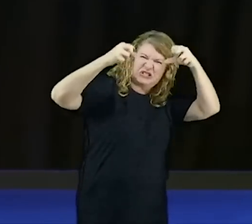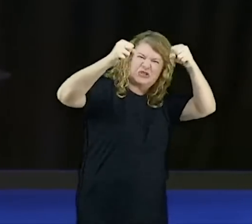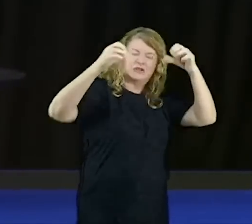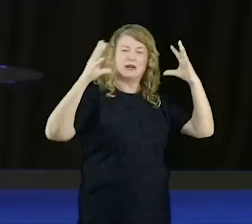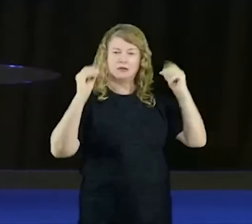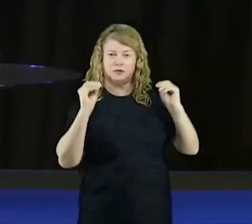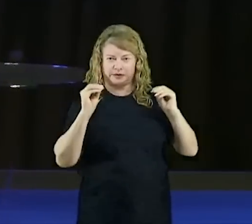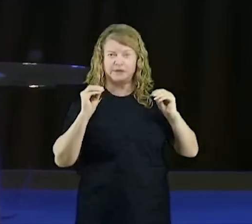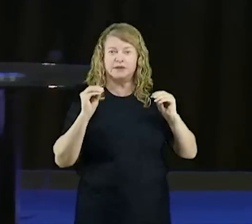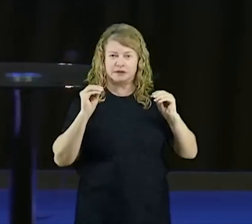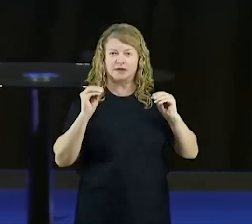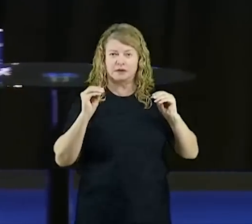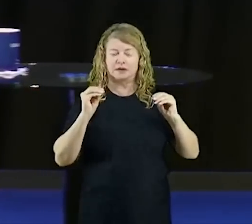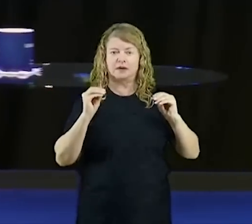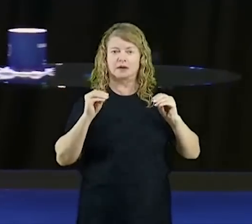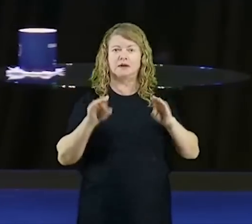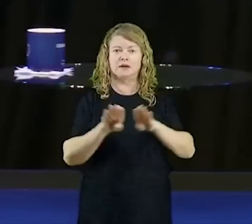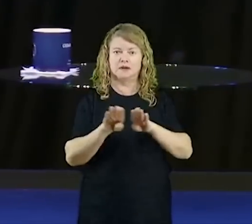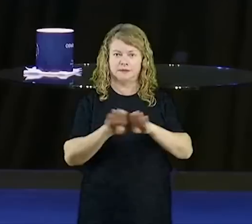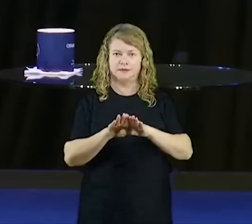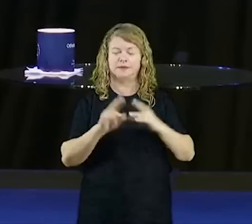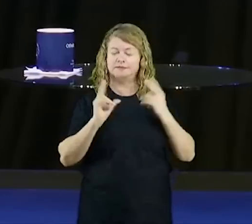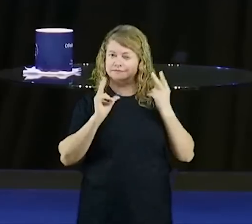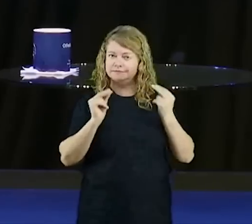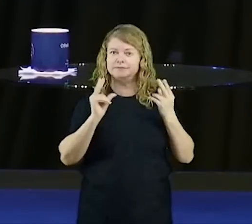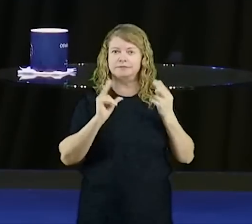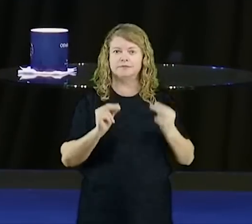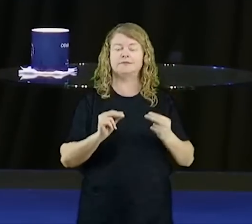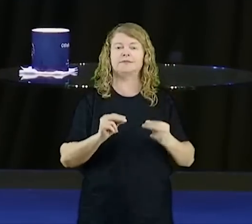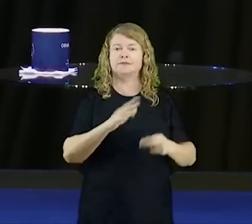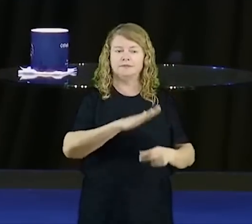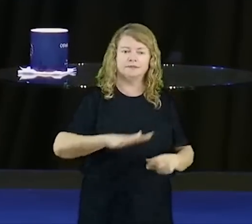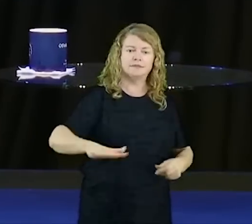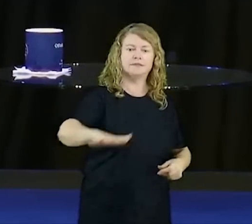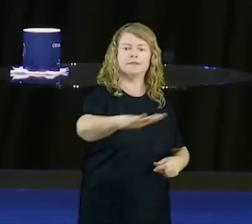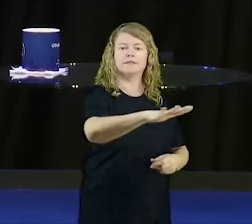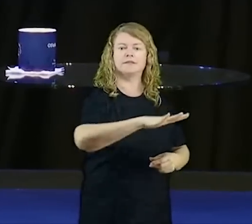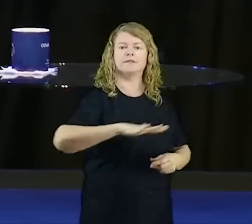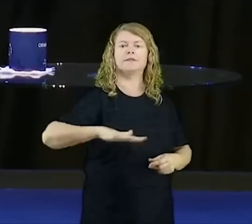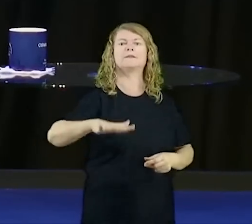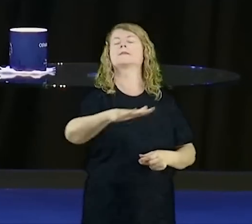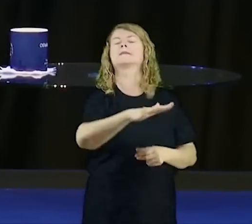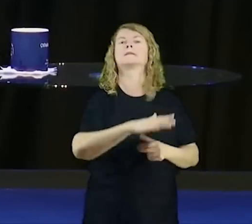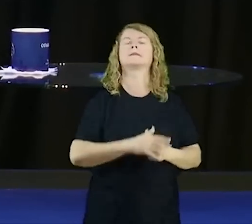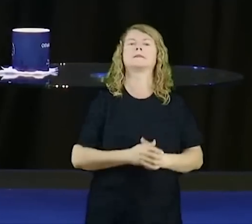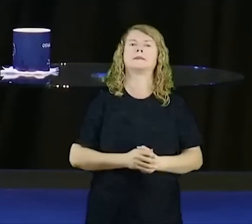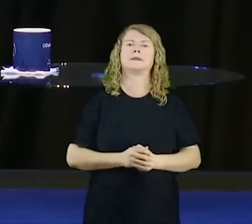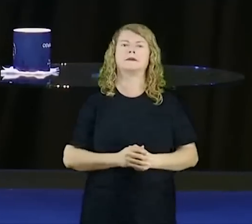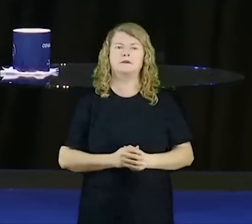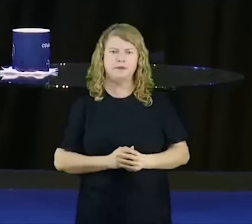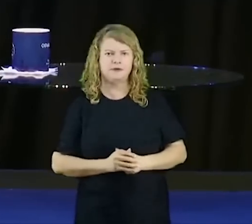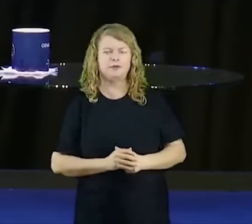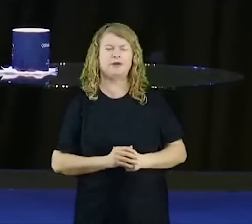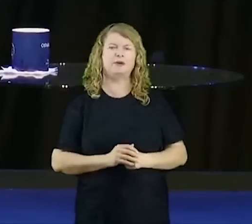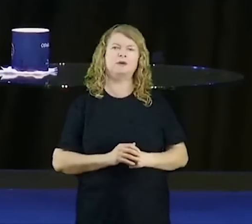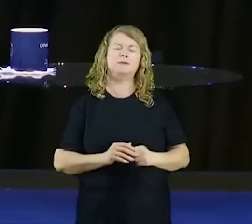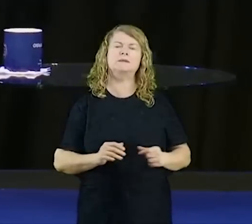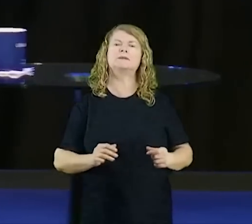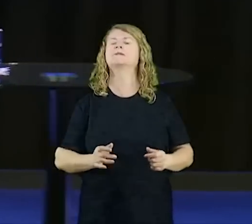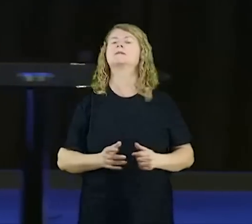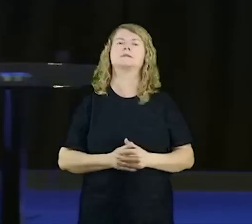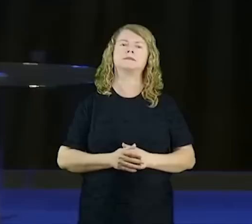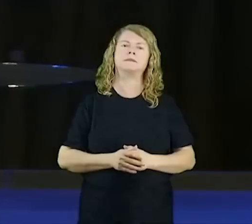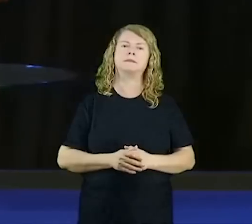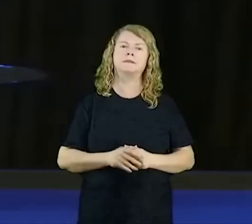é assim, quem trabalha nessa área, se defronta, com muitas vezes com isso,